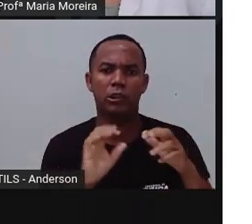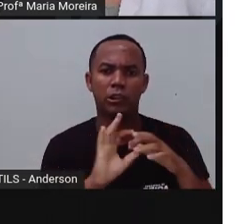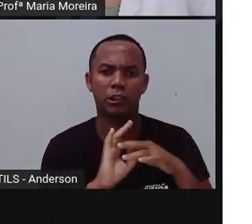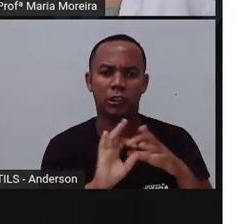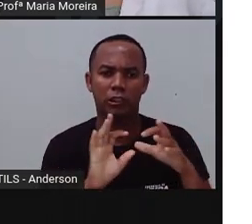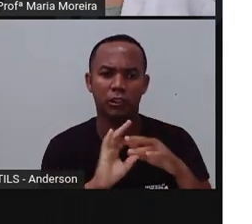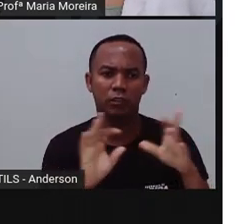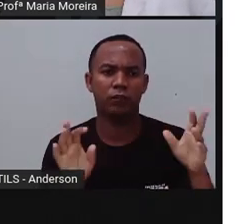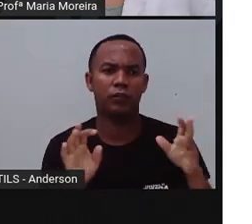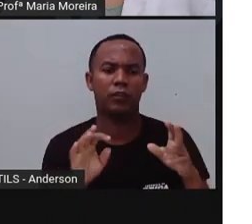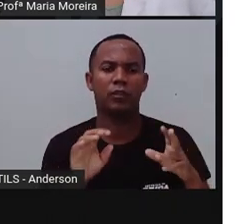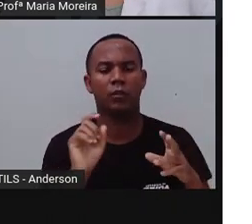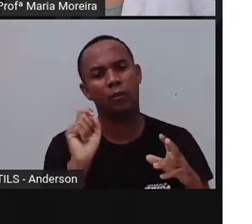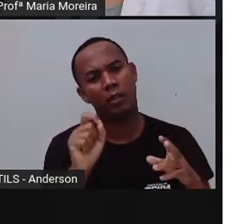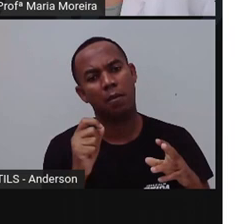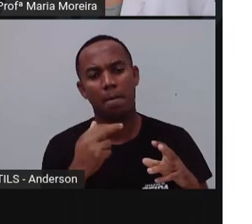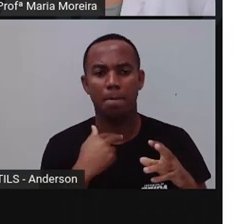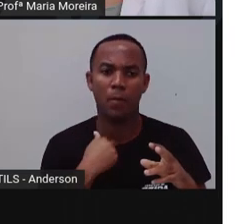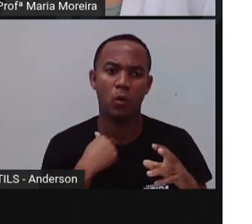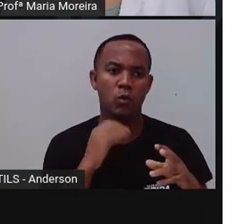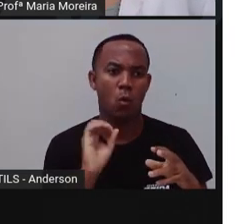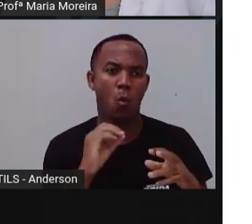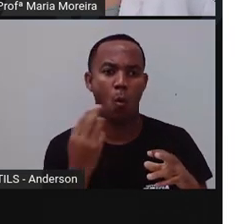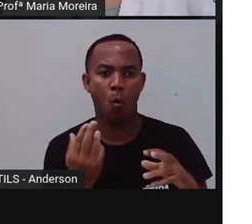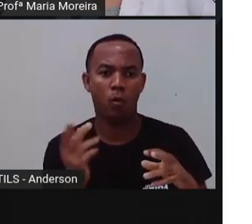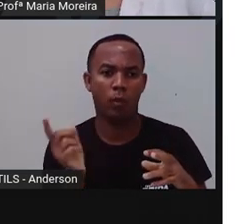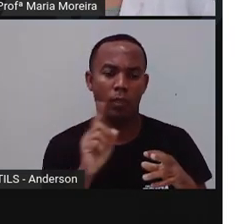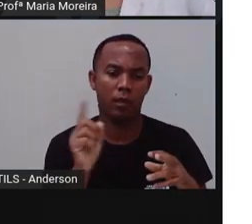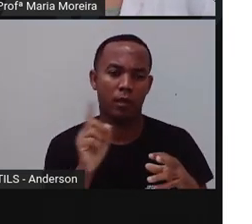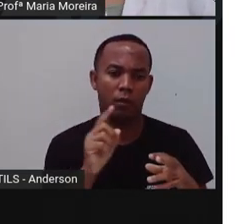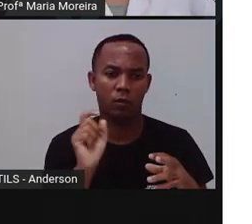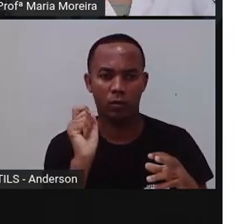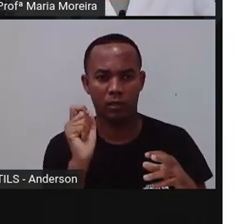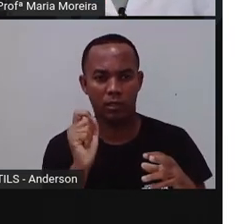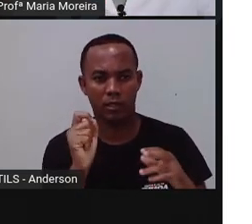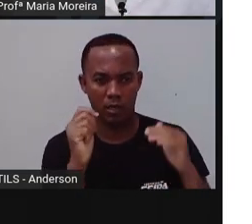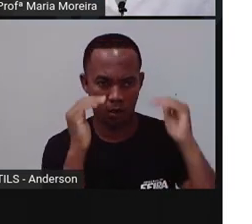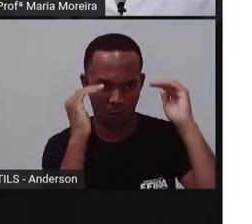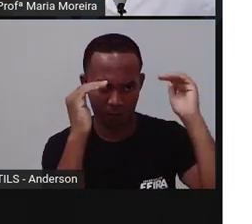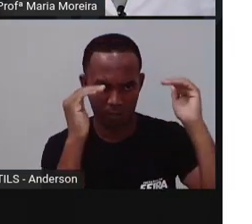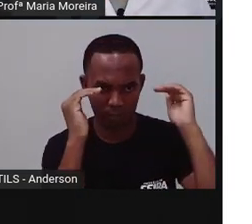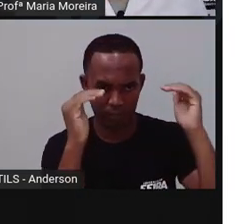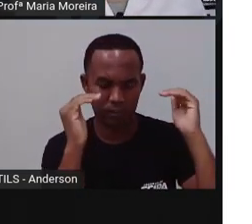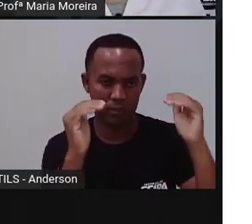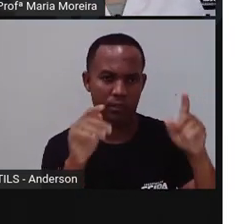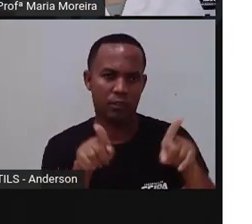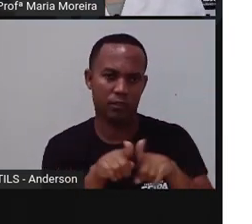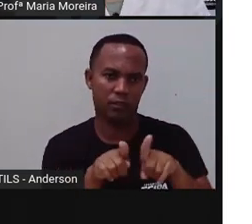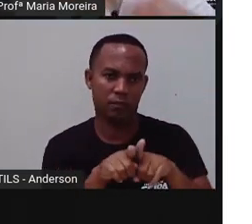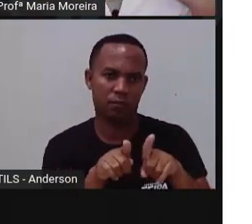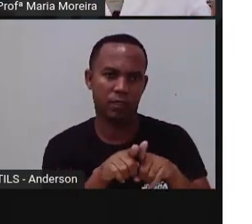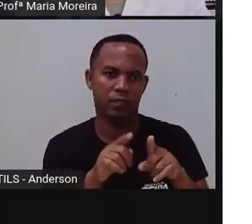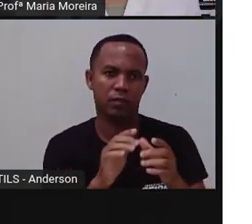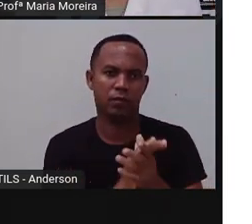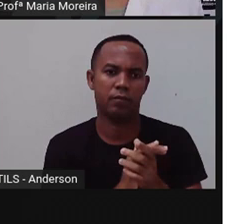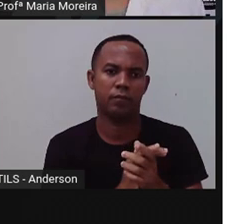E que não se pode fazer. São as regras da escola, né? Então, lá em toda escola, nas escolas de vocês, né?